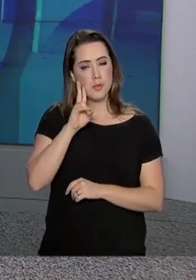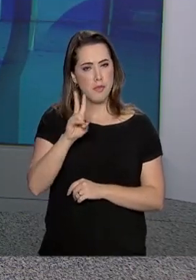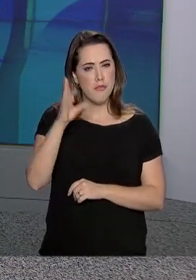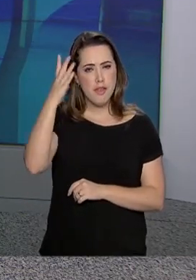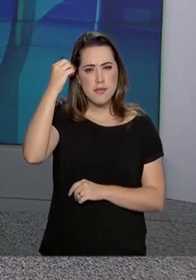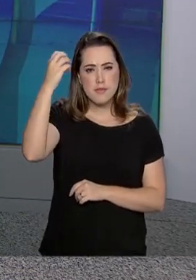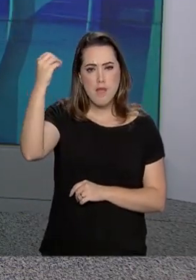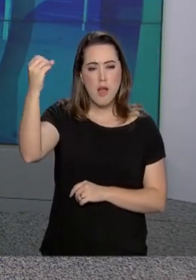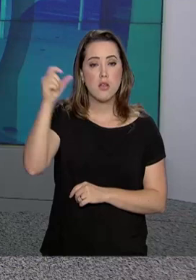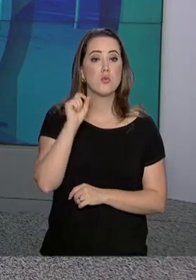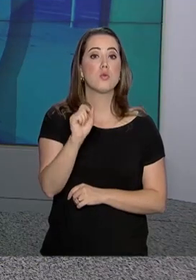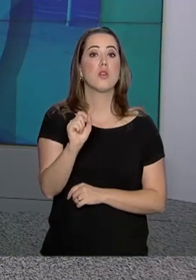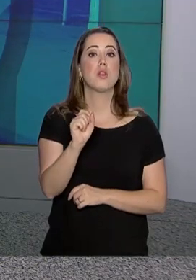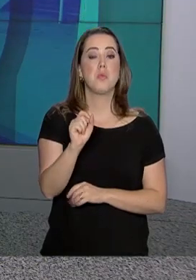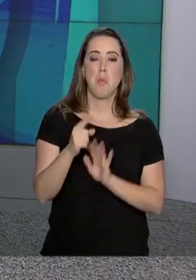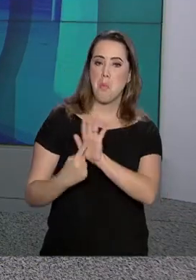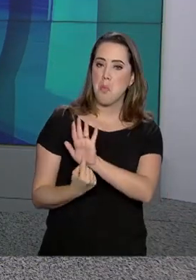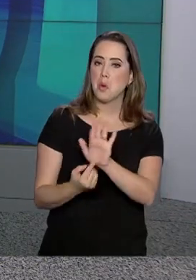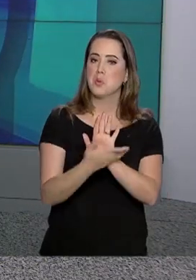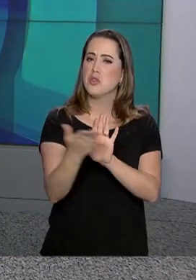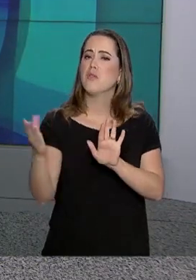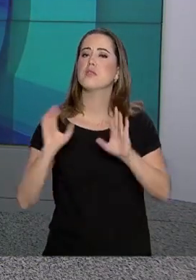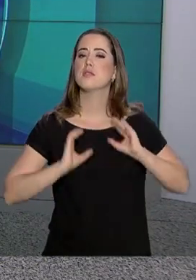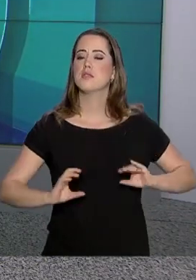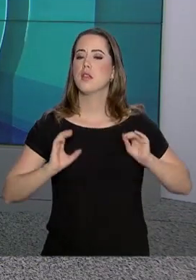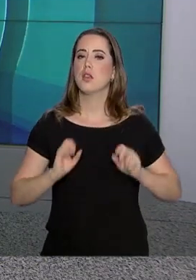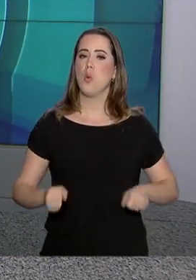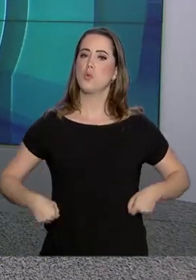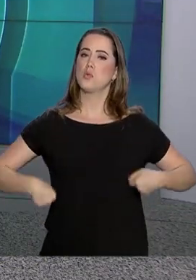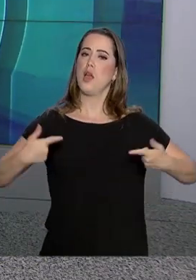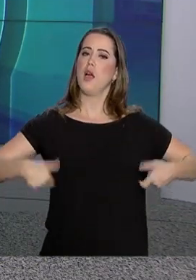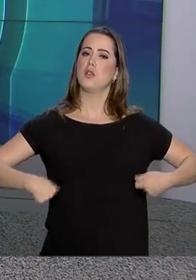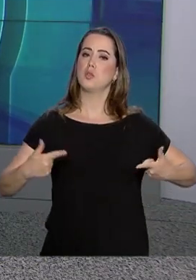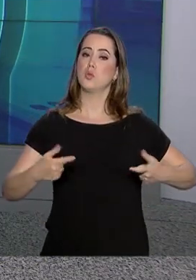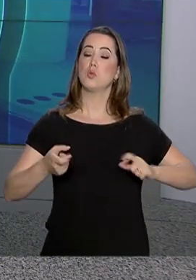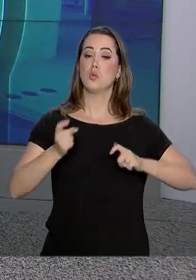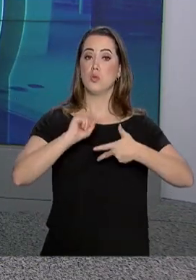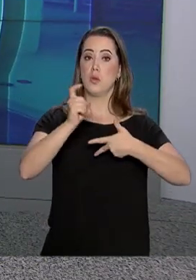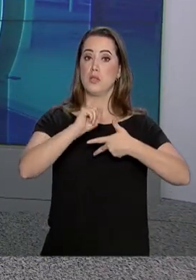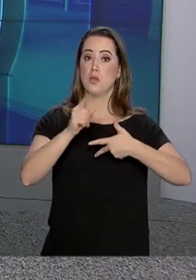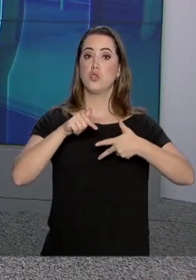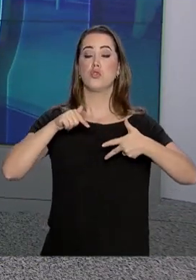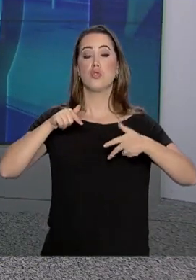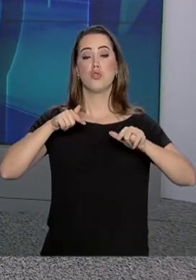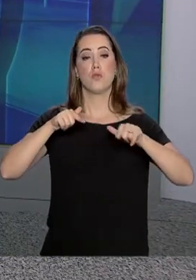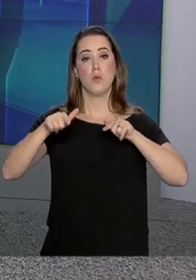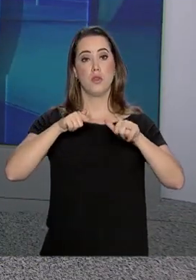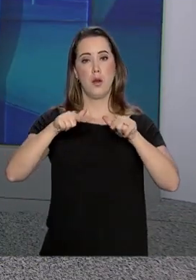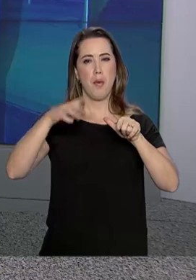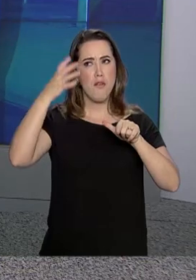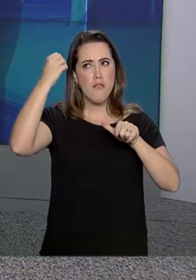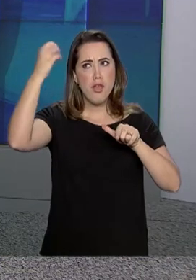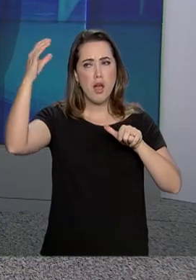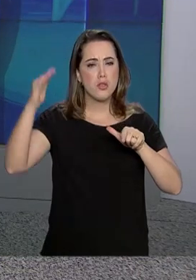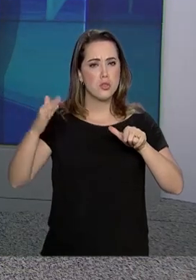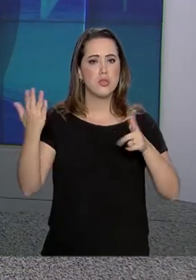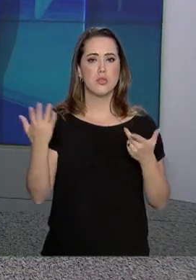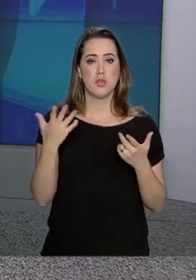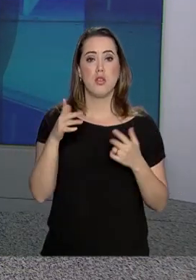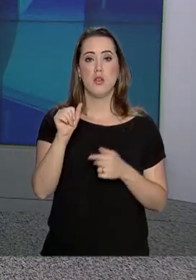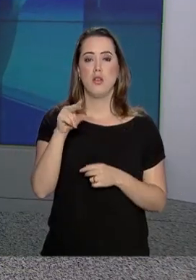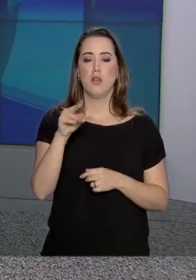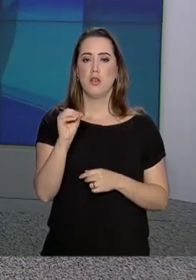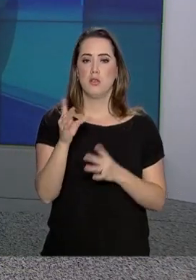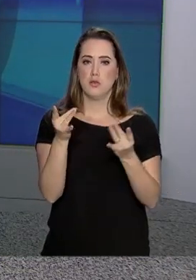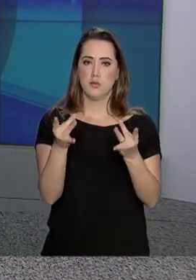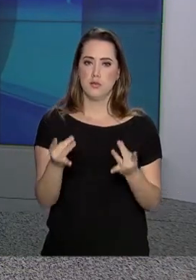Viagens, mostra para o cidadão os gastos do Executivo com viagens a trabalho dos funcionários. Leandro Alarcon